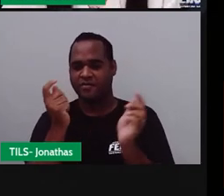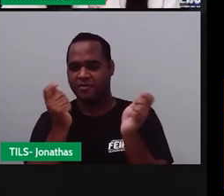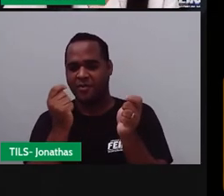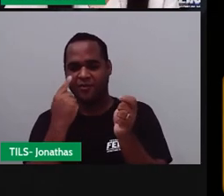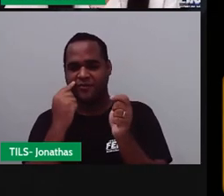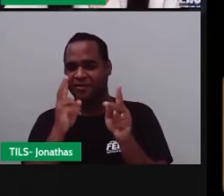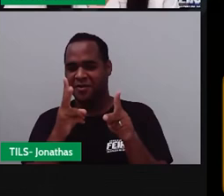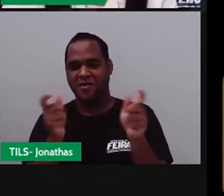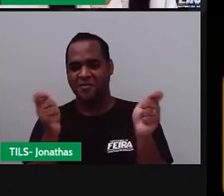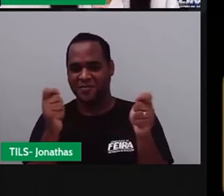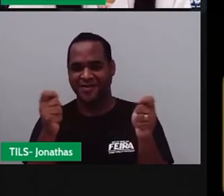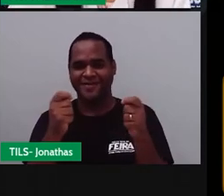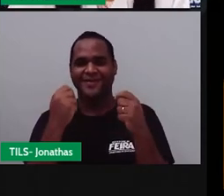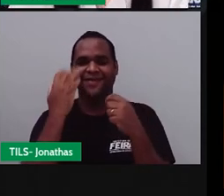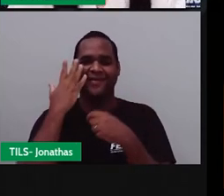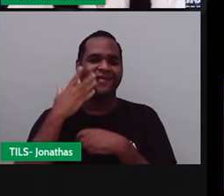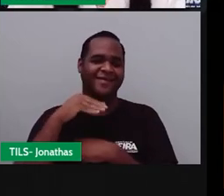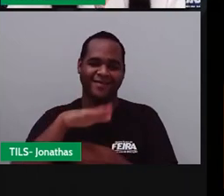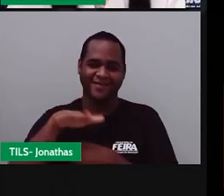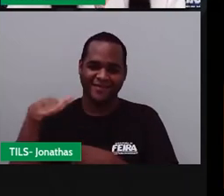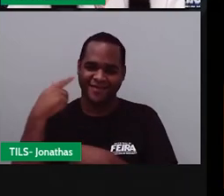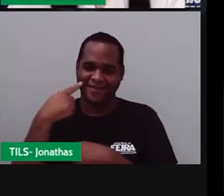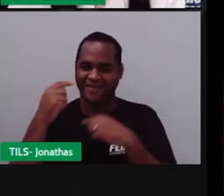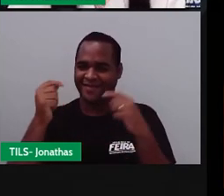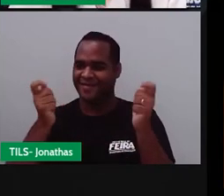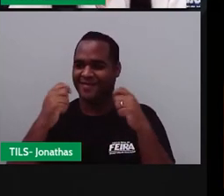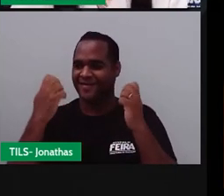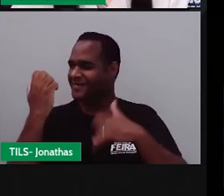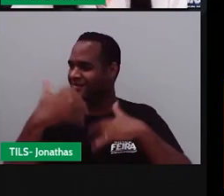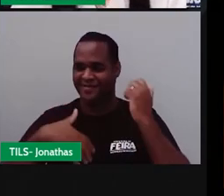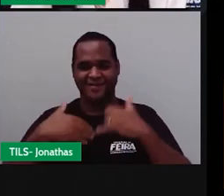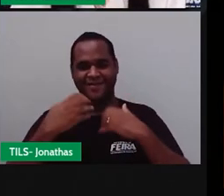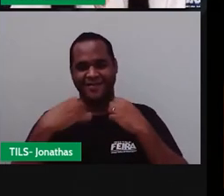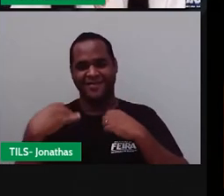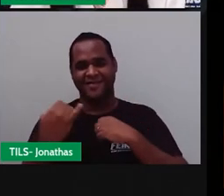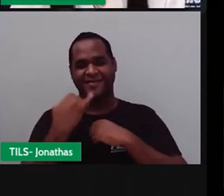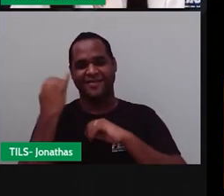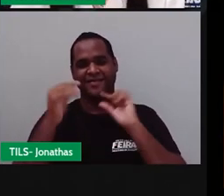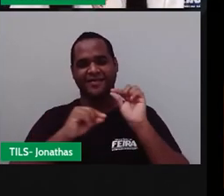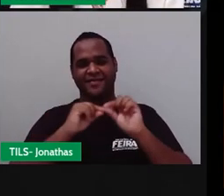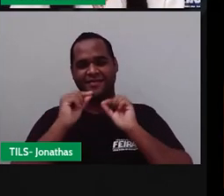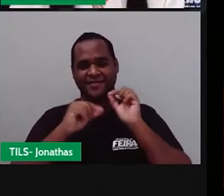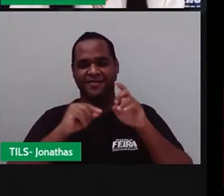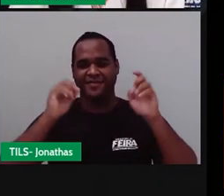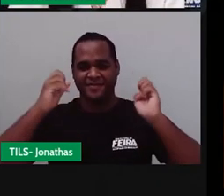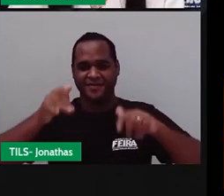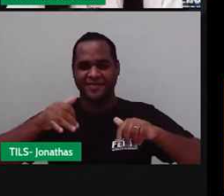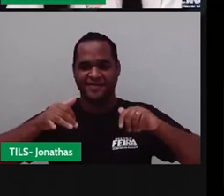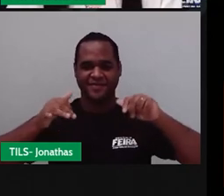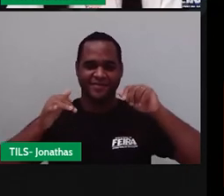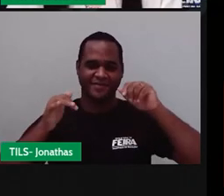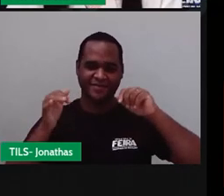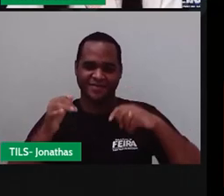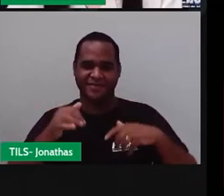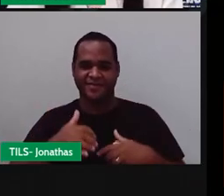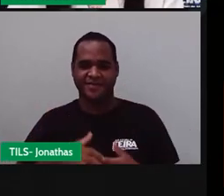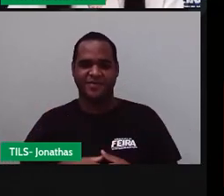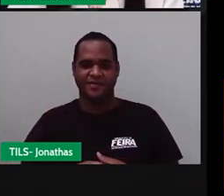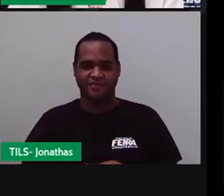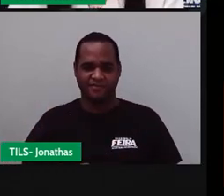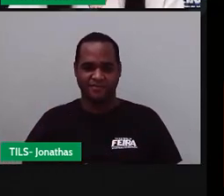continuar, crianças? Vocês podem continuar com esse jogo aí em casa tentando ver onde é que tá